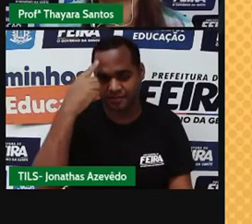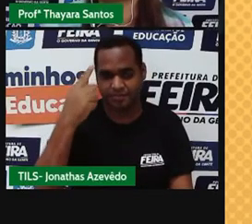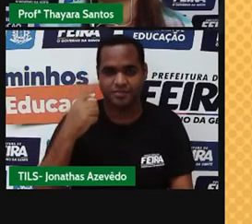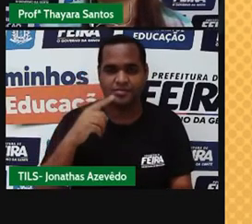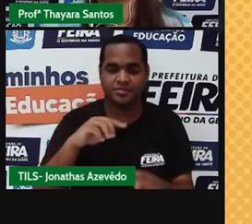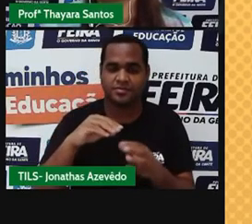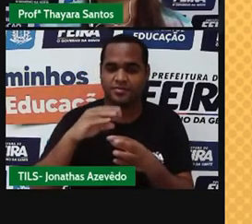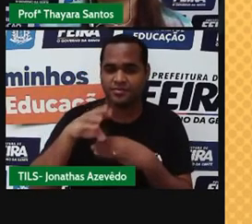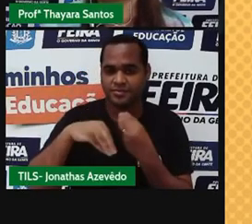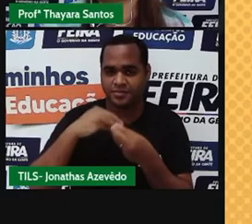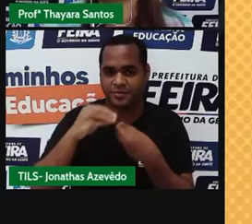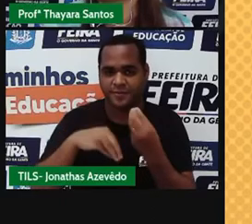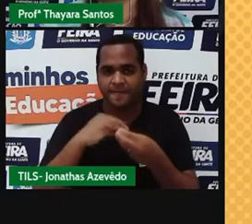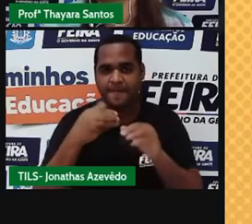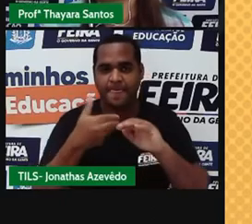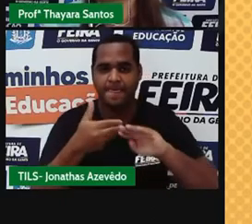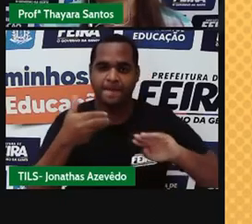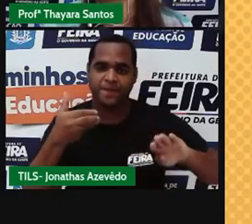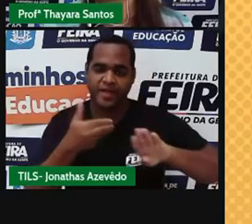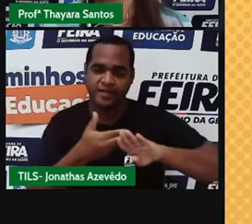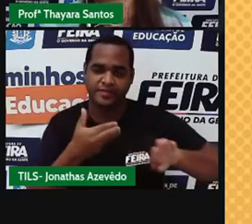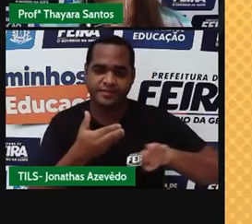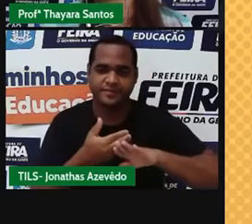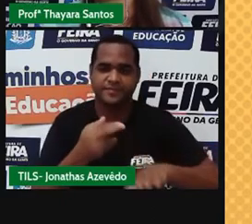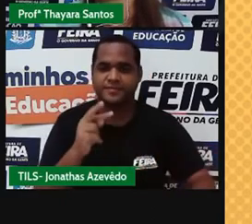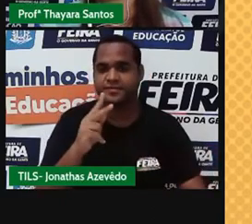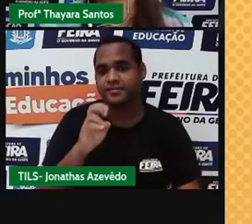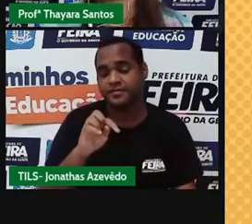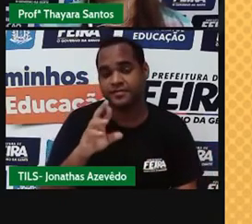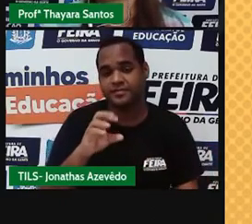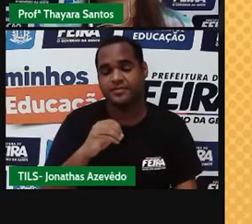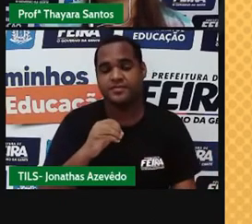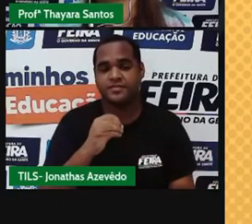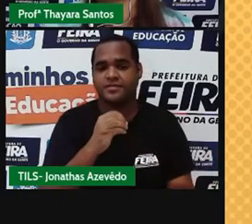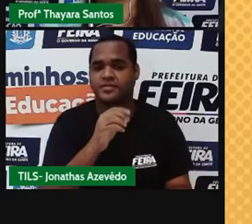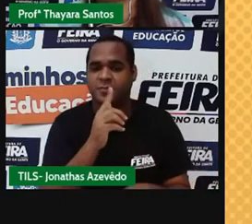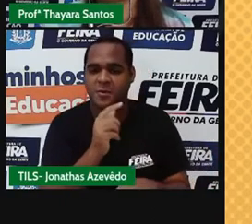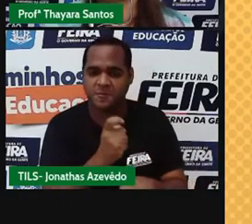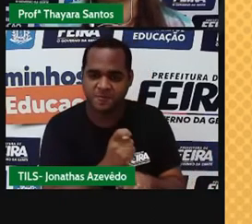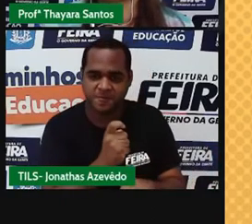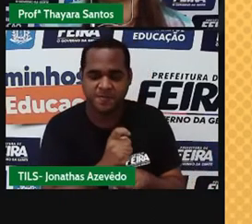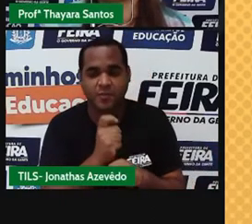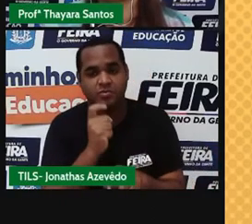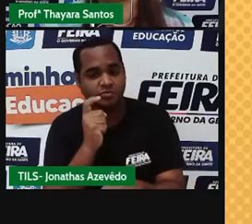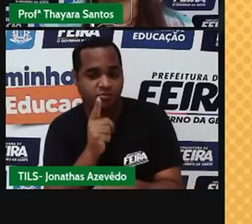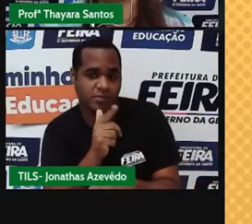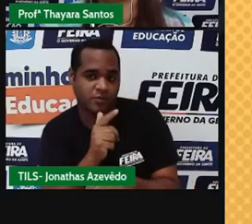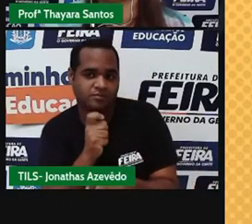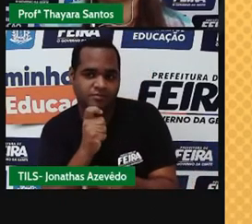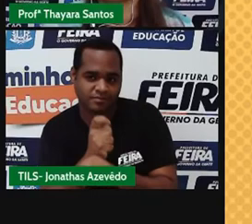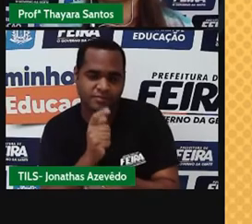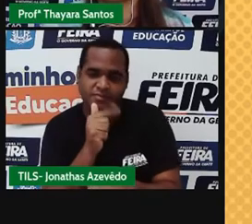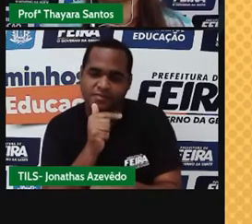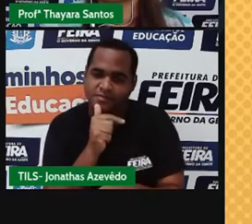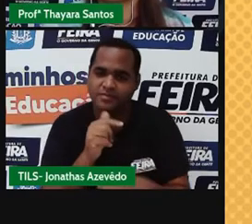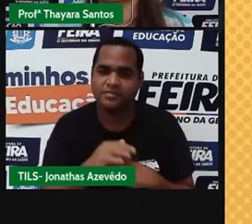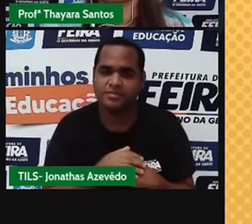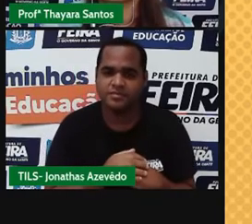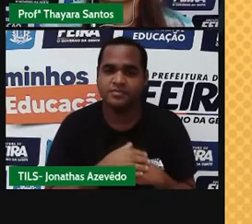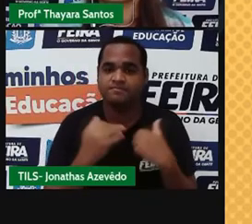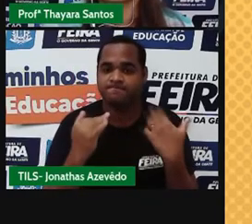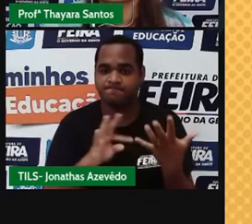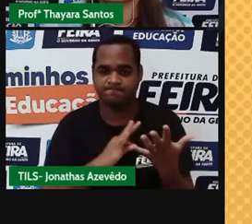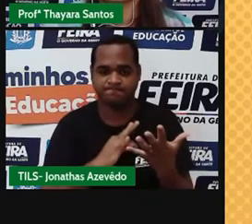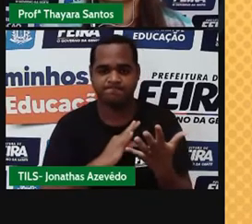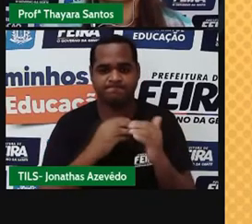separação de misturas heterogêneas entre sólido líquido e líquido líquido. Essa técnica consiste na separação de